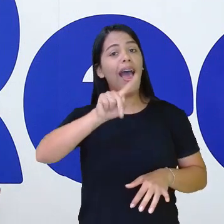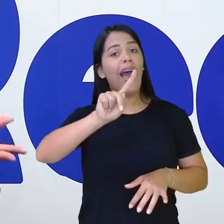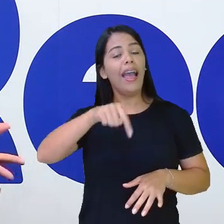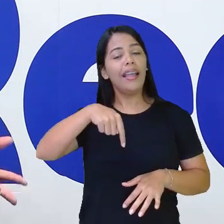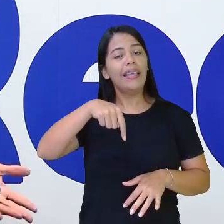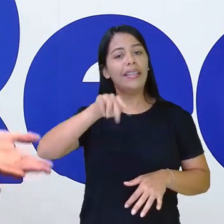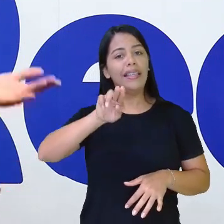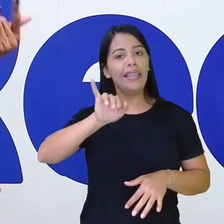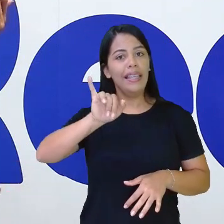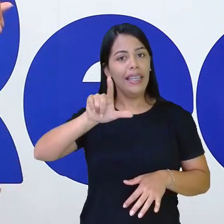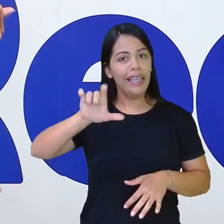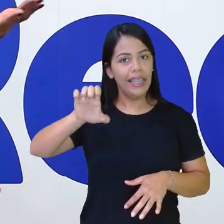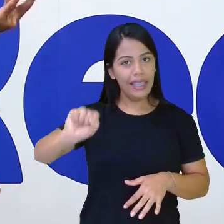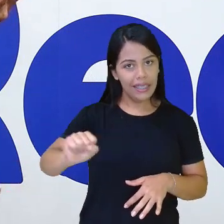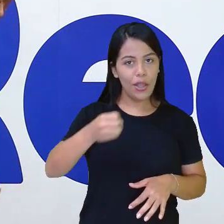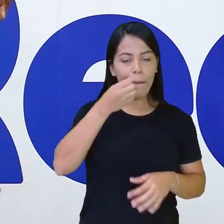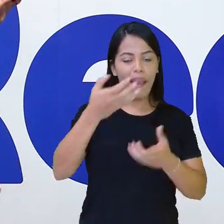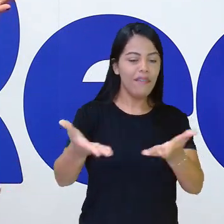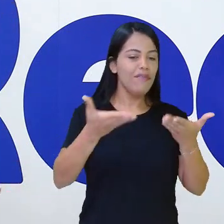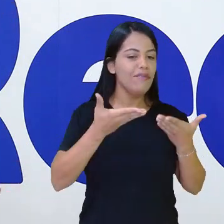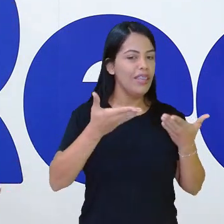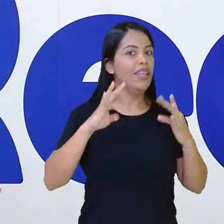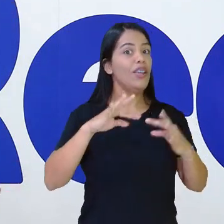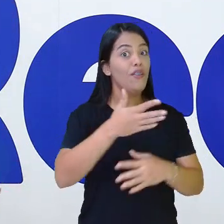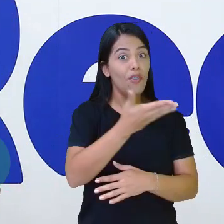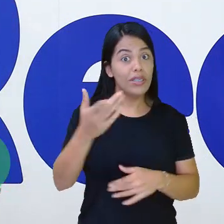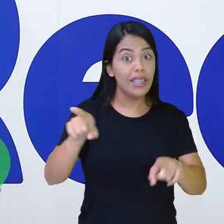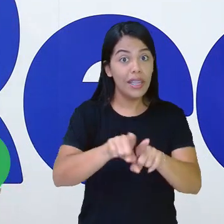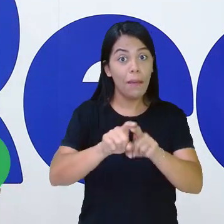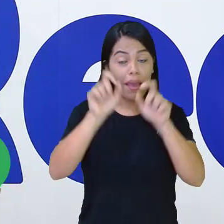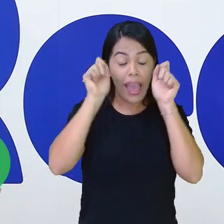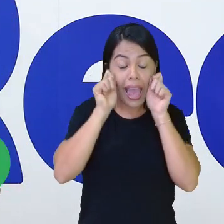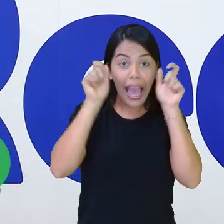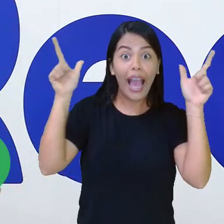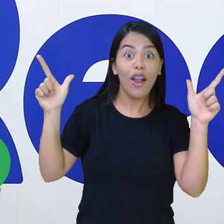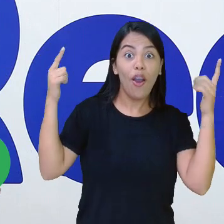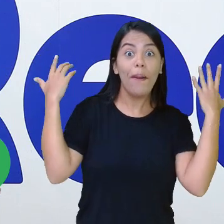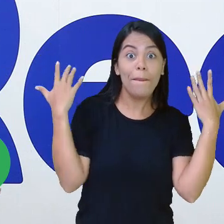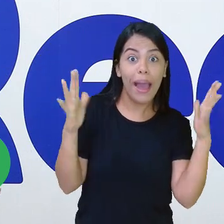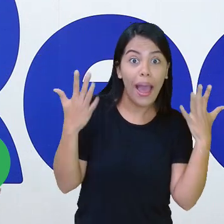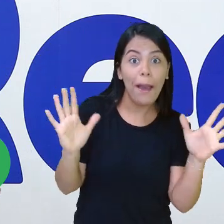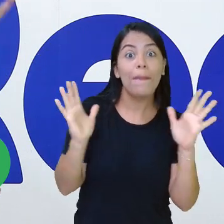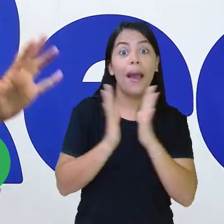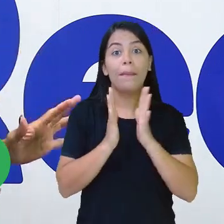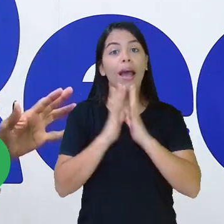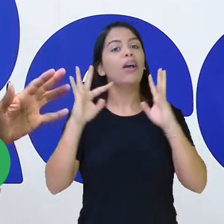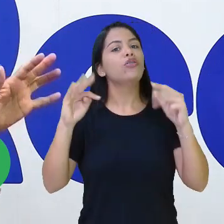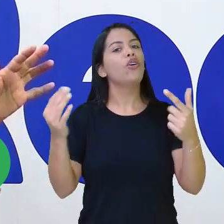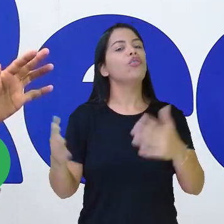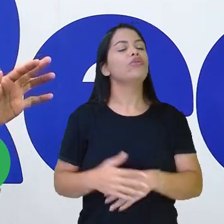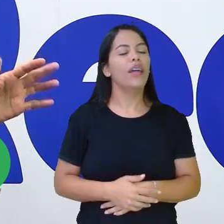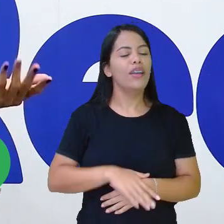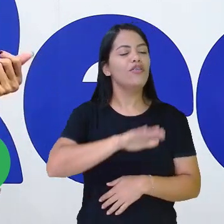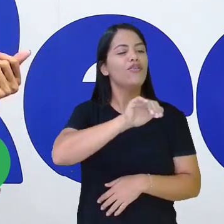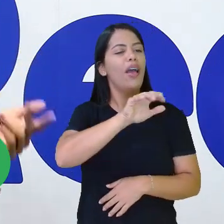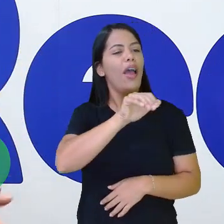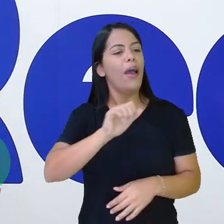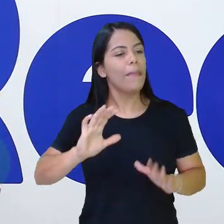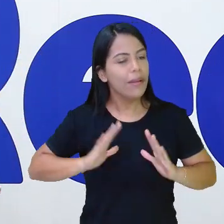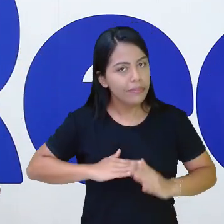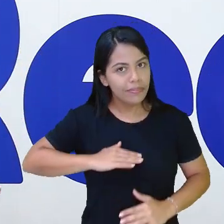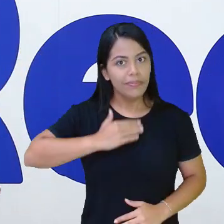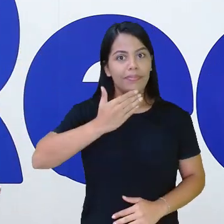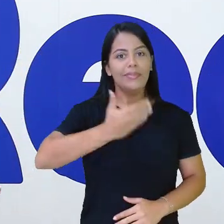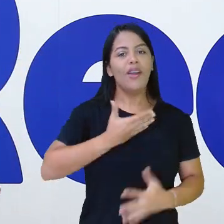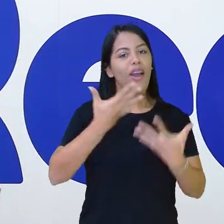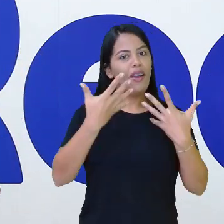sejam muito bem-vindos e o restante, vamos embora, minha gente! Acorda, passe, palmas, chama-se a coragem, senta aqui com a gente e vamos embora!